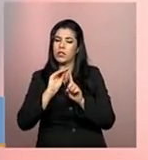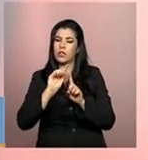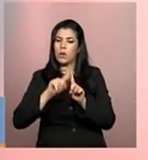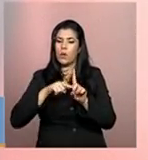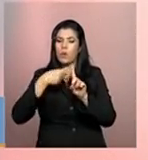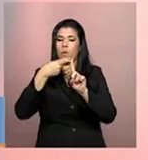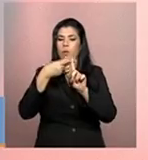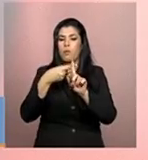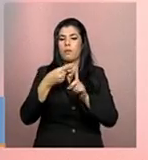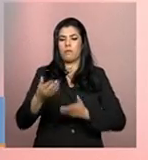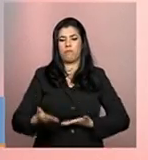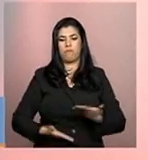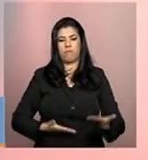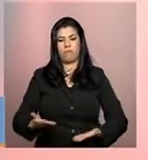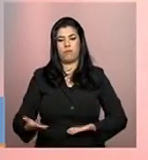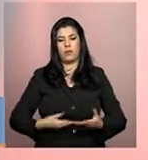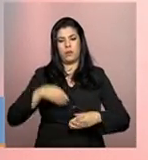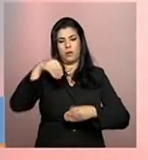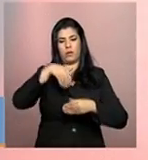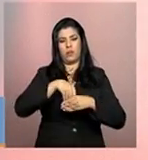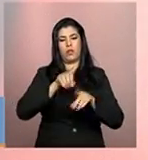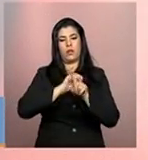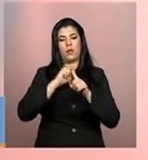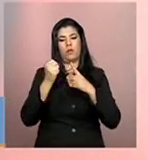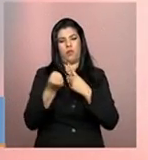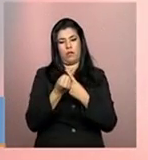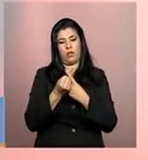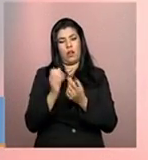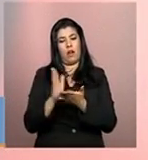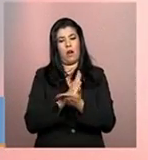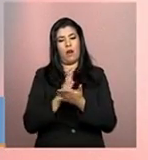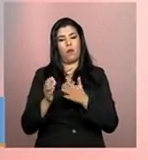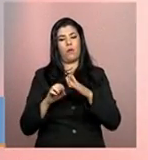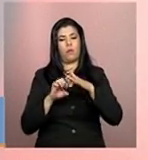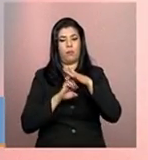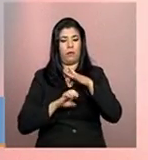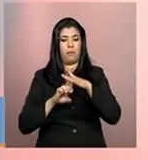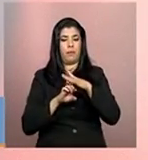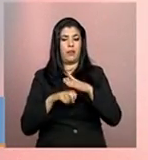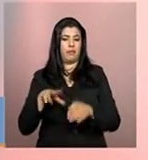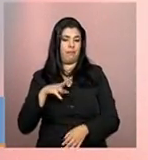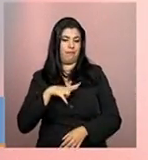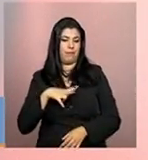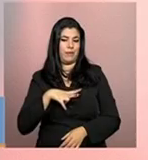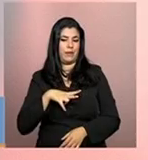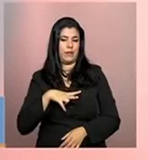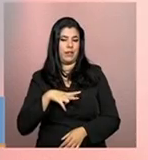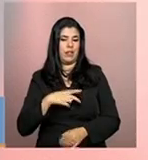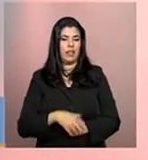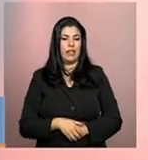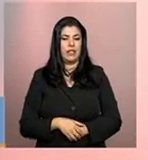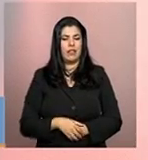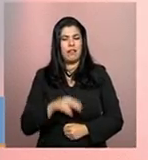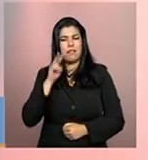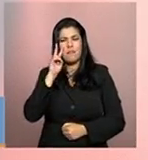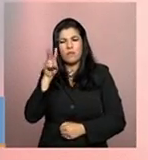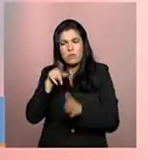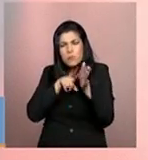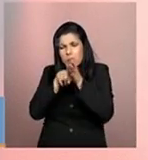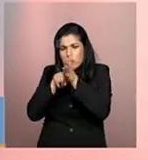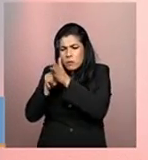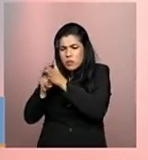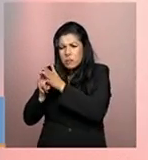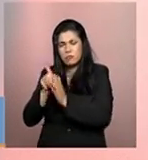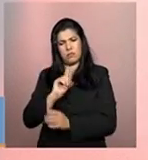Assistência Social que é realizado pelas entidades privadas. Então, esse papel da visita, ele não tem um olhar de fiscalização.